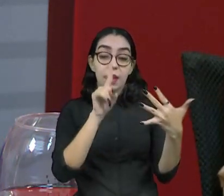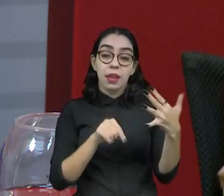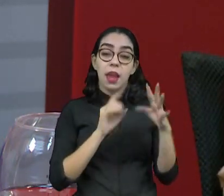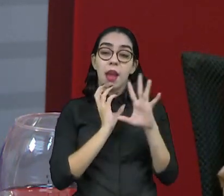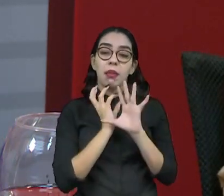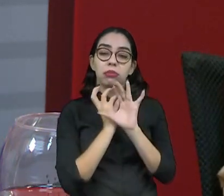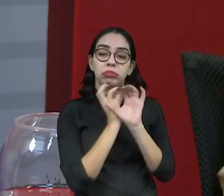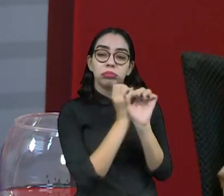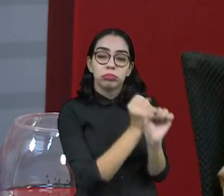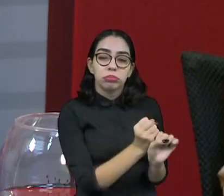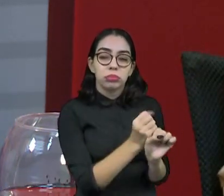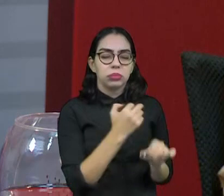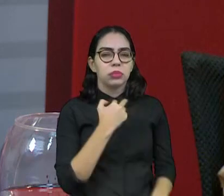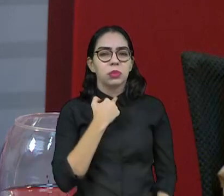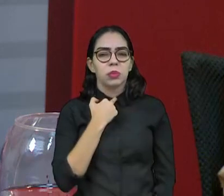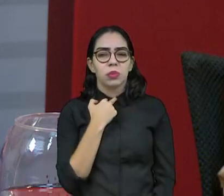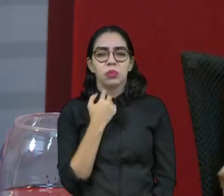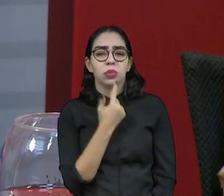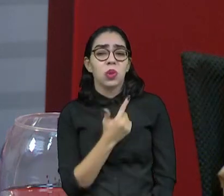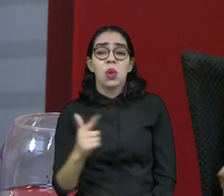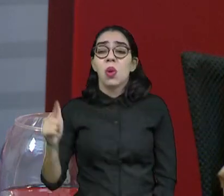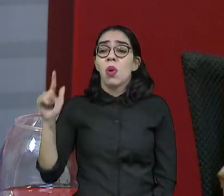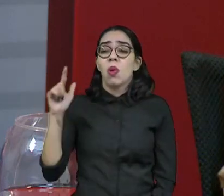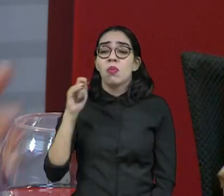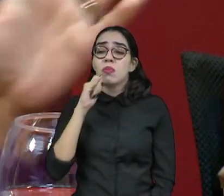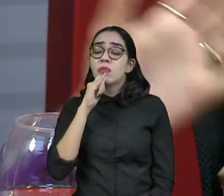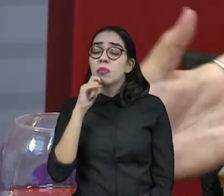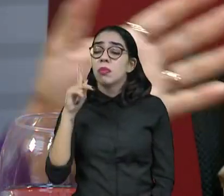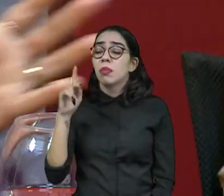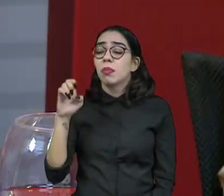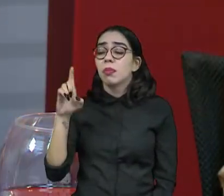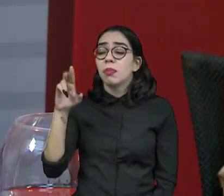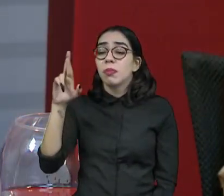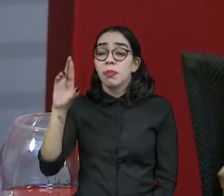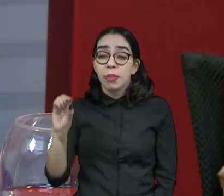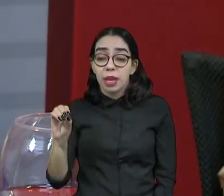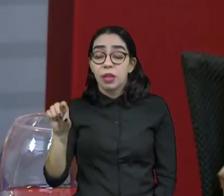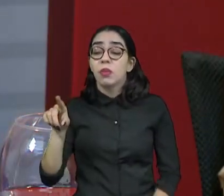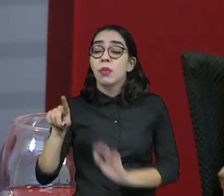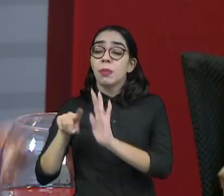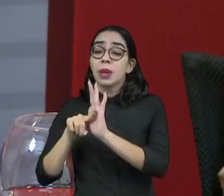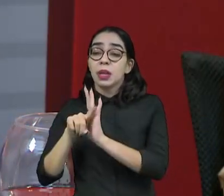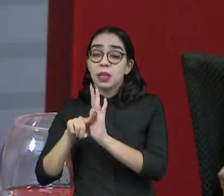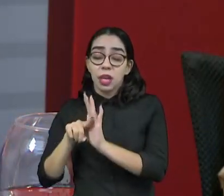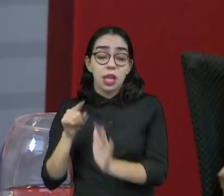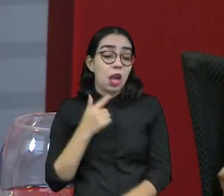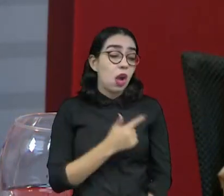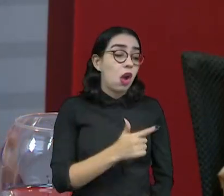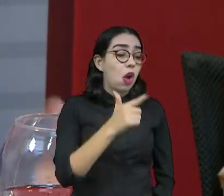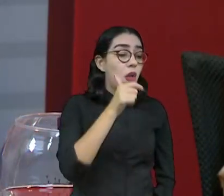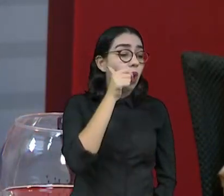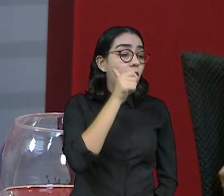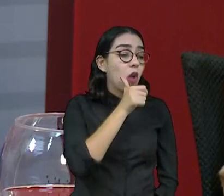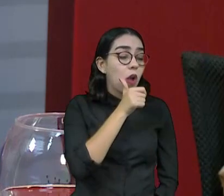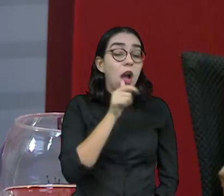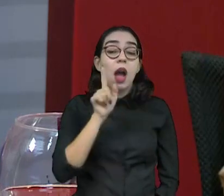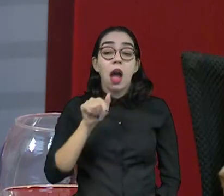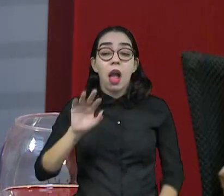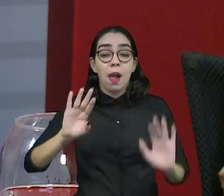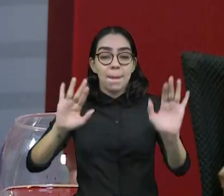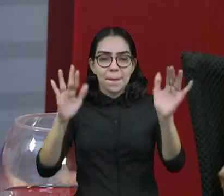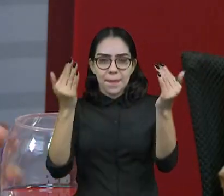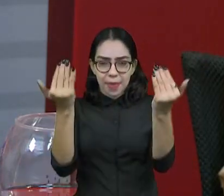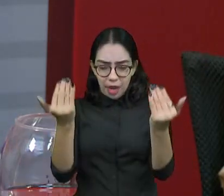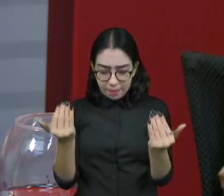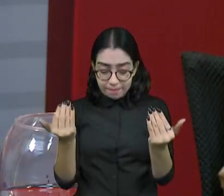Não adianta nada eu pegar uma pesquisa que o Pedro fez e pegar outra que você fez, o questionário pode ser completamente diferente, o resultado é diferente.